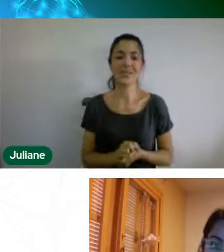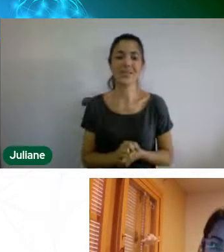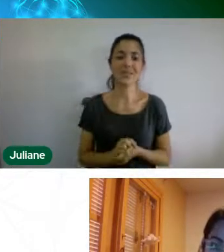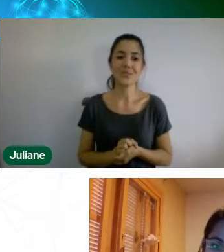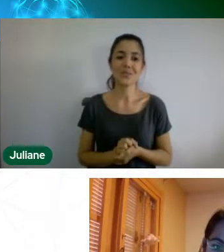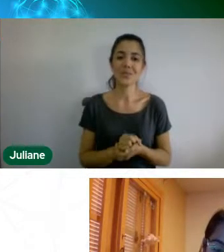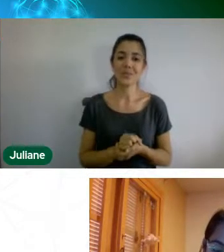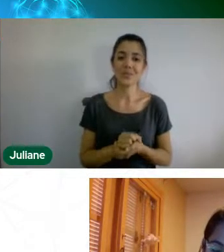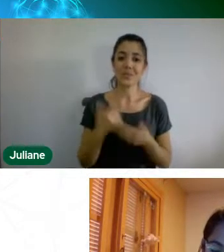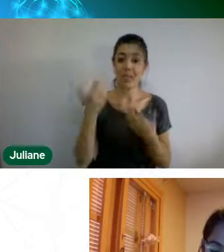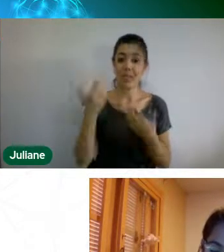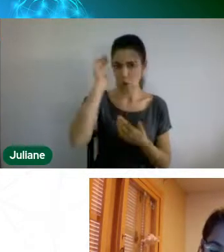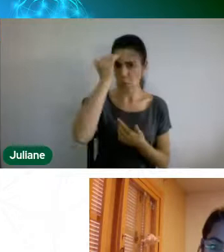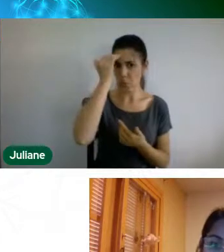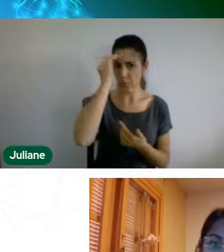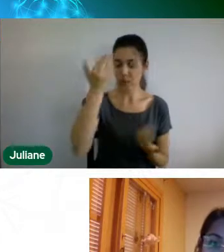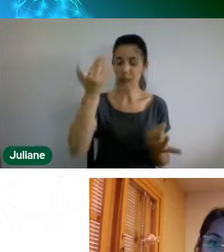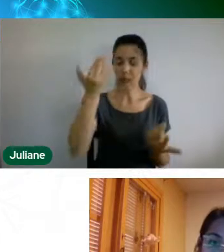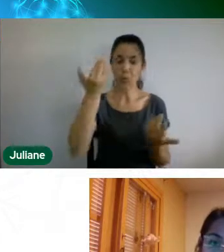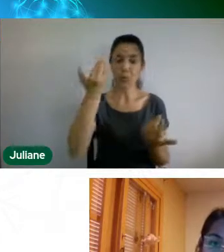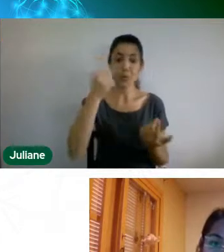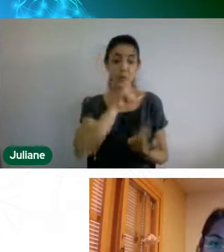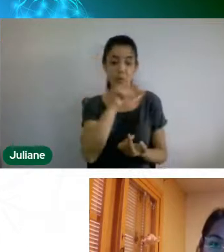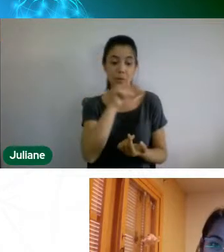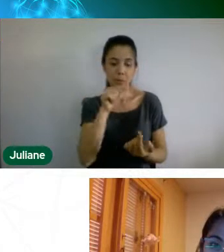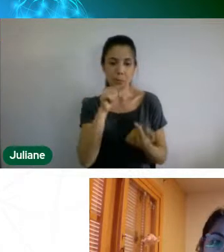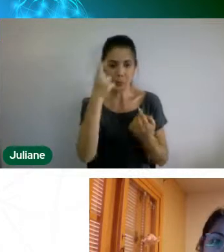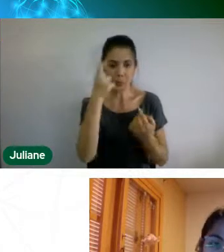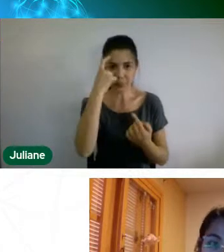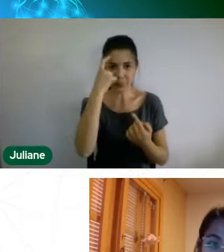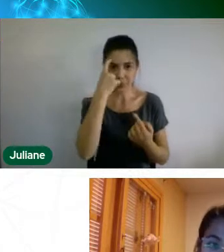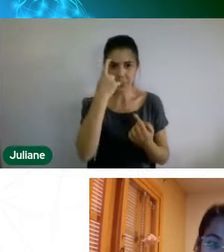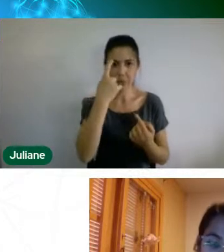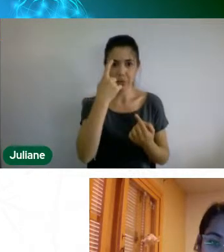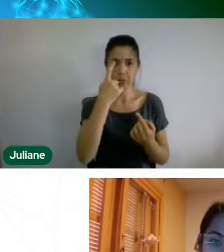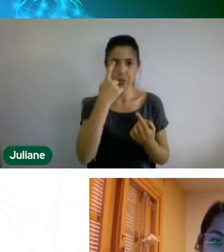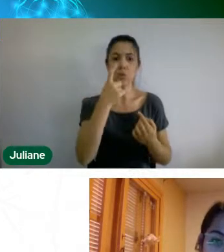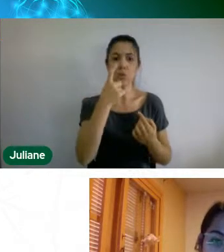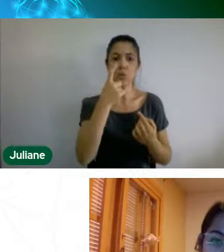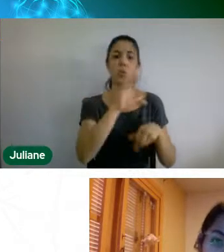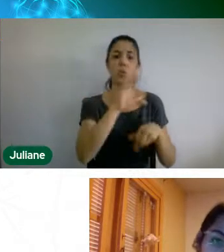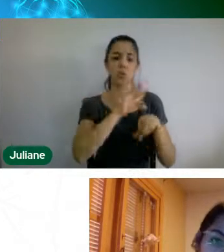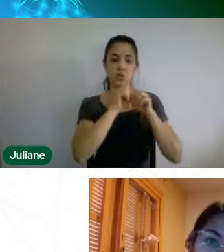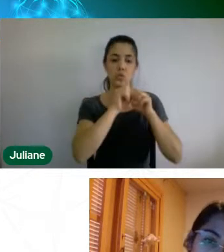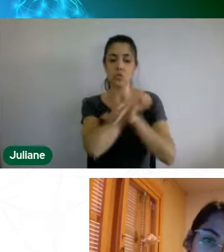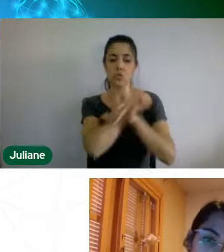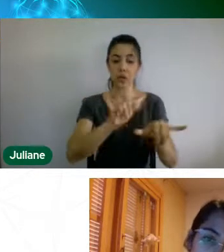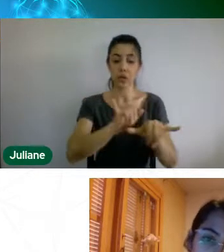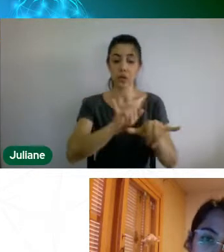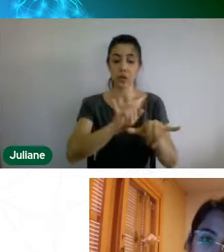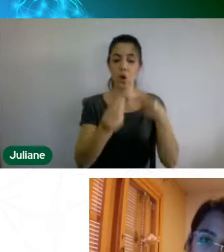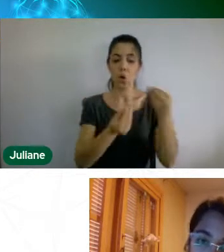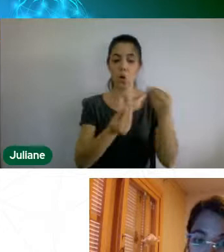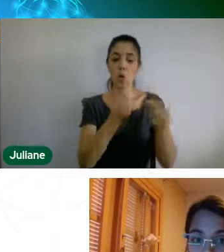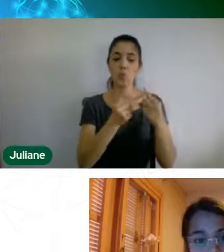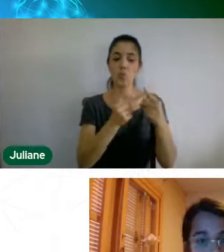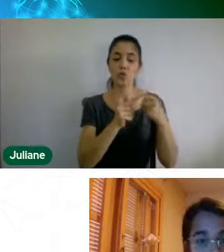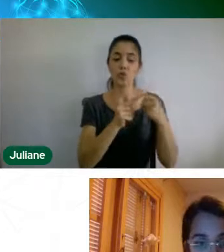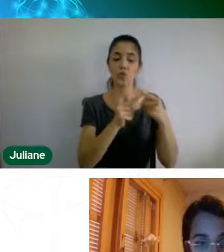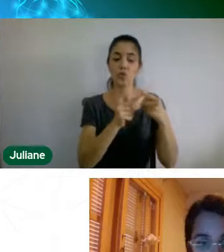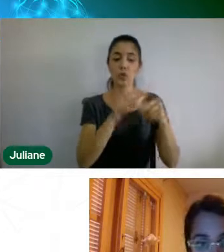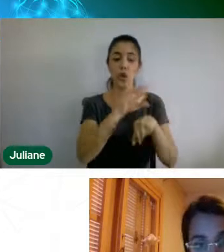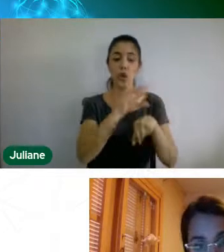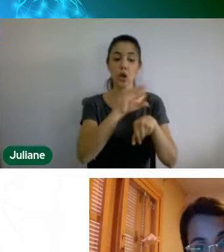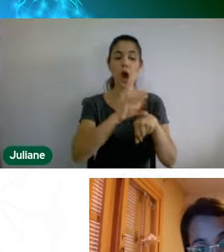pensam na divulgação em forma de cursos de extensão, né? Sim. E aí, esse material, vocês vão disponibilizar